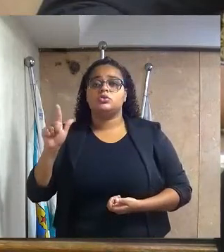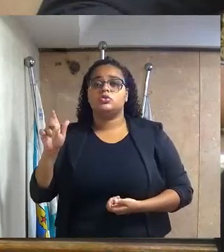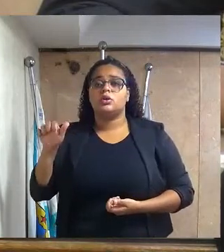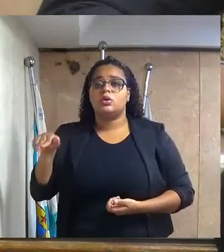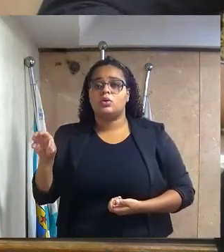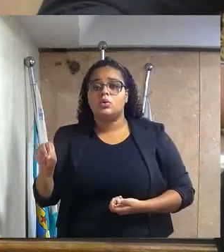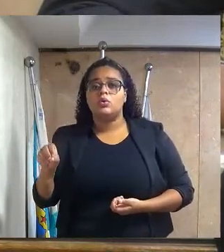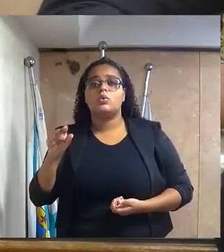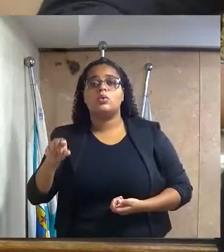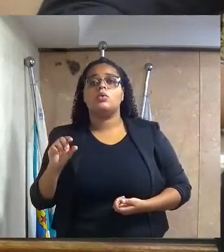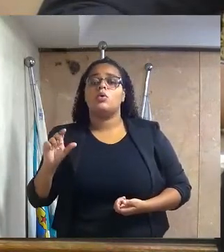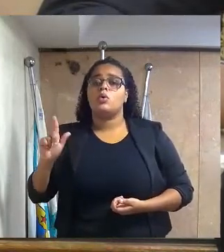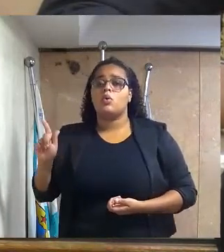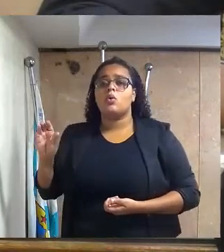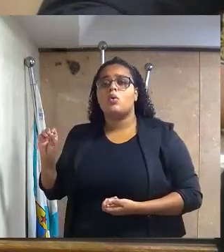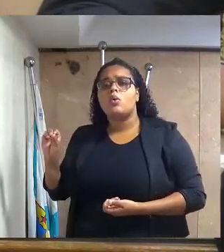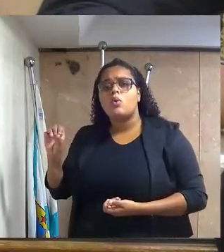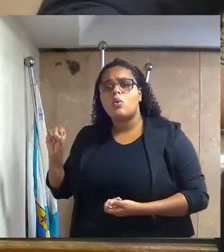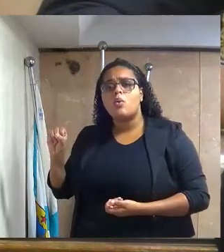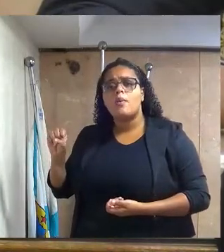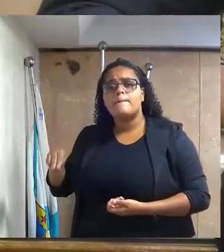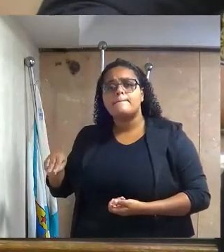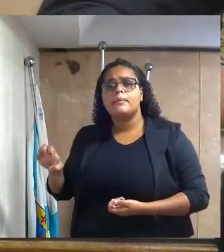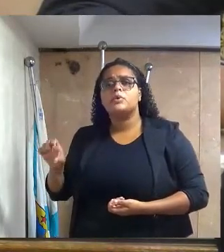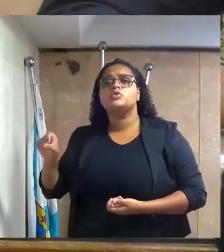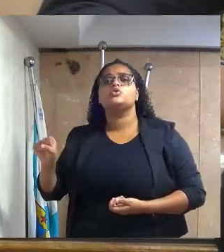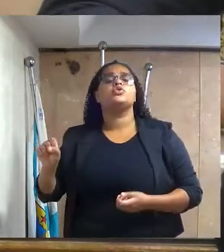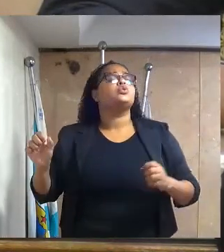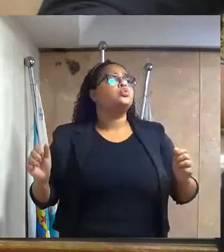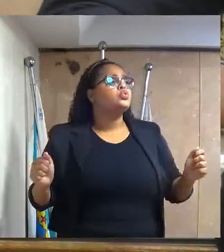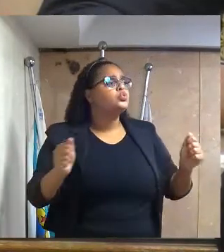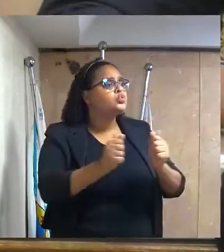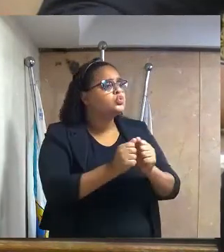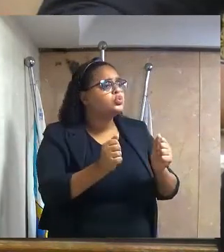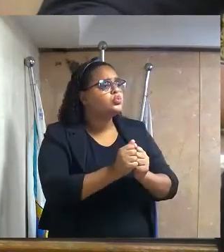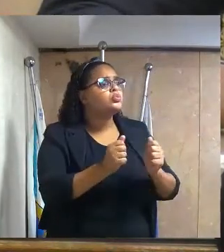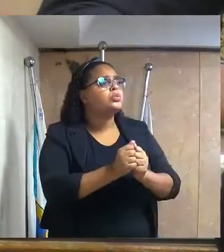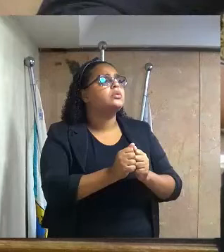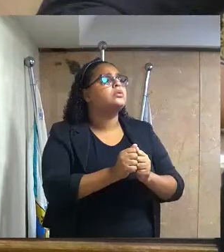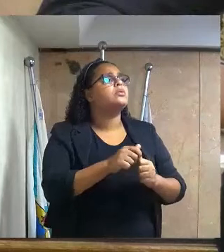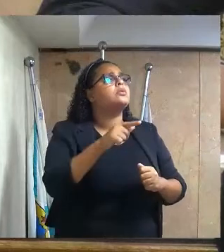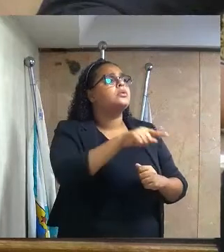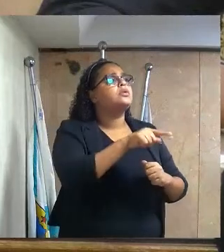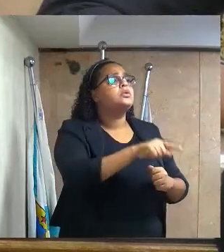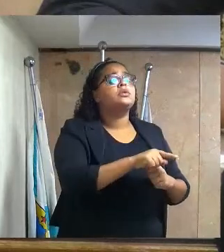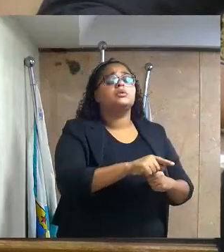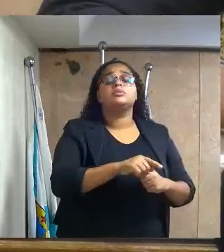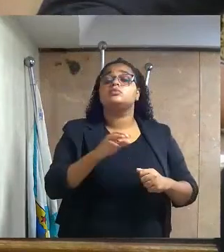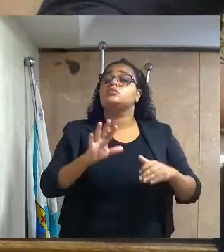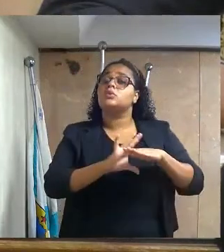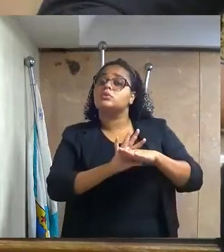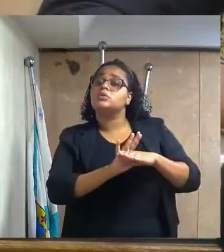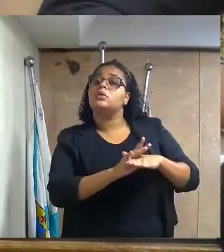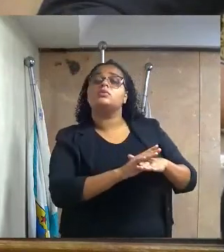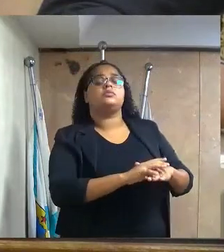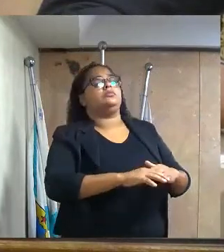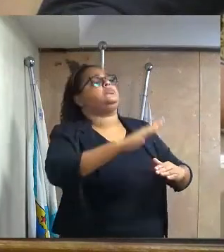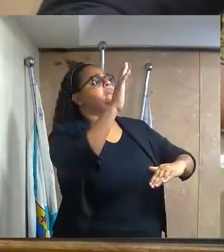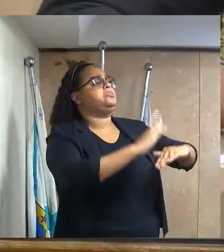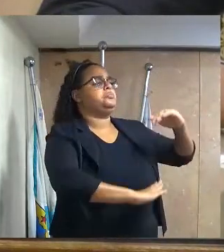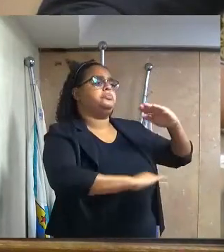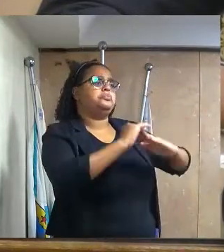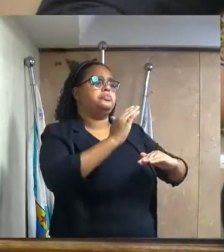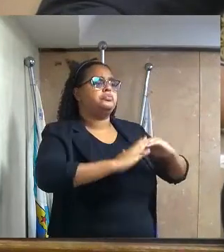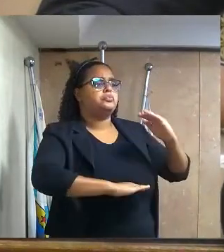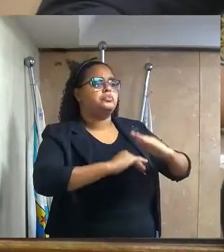Rebeck, pelos relevantes serviços prestados junto à Patrulha Aérea Civil, de Duque de Caxias, ao pautar o exercício das